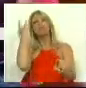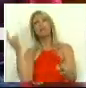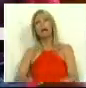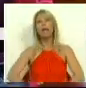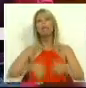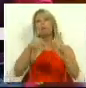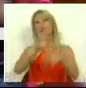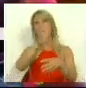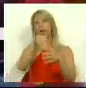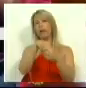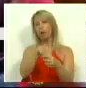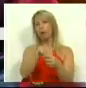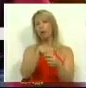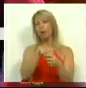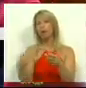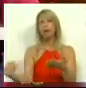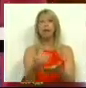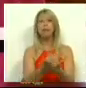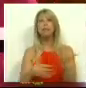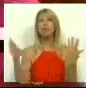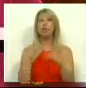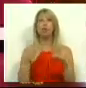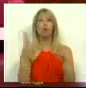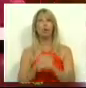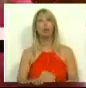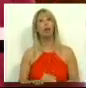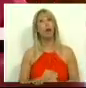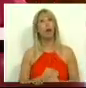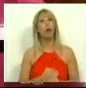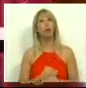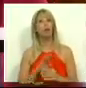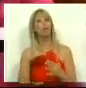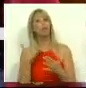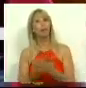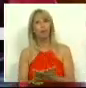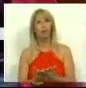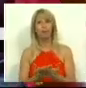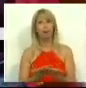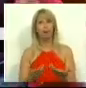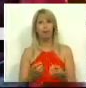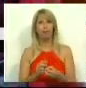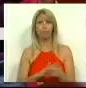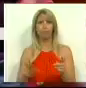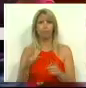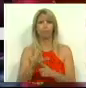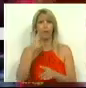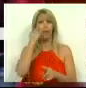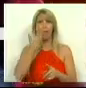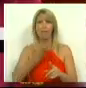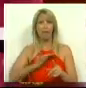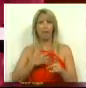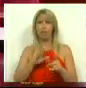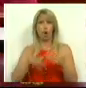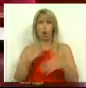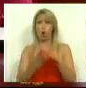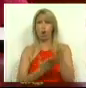implicará receitas extraordinárias para maquilhar o déficit que continua a galopar? Será? Fica aqui a